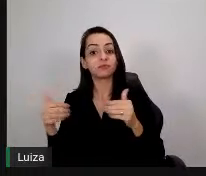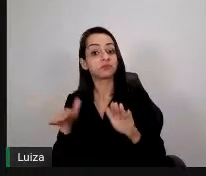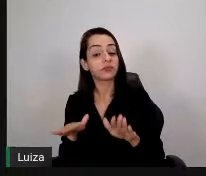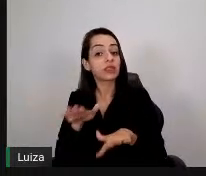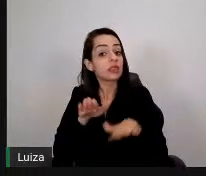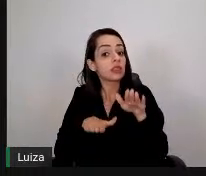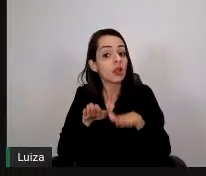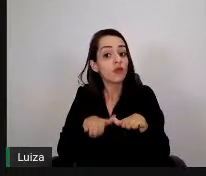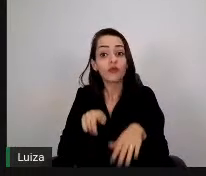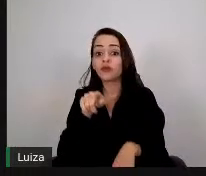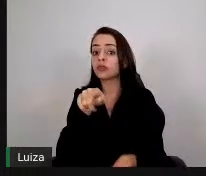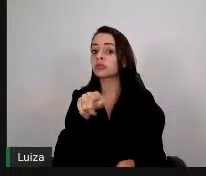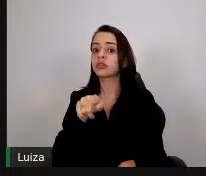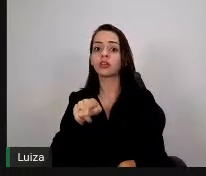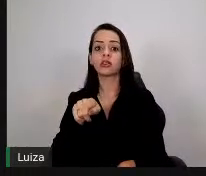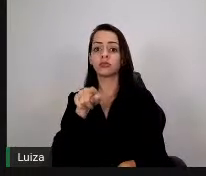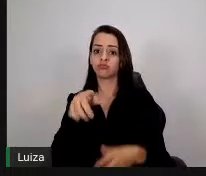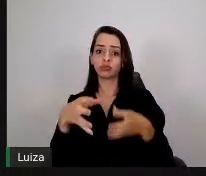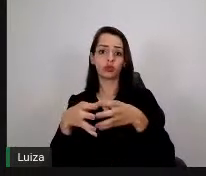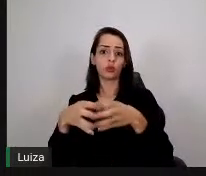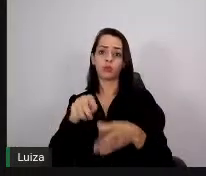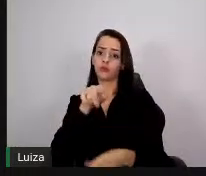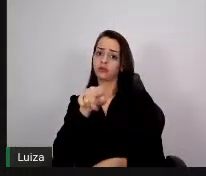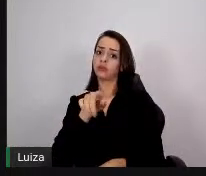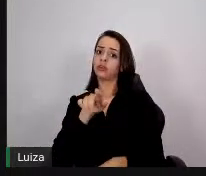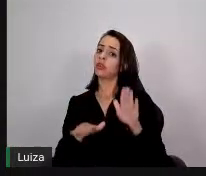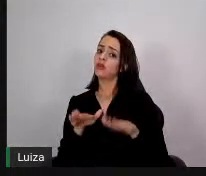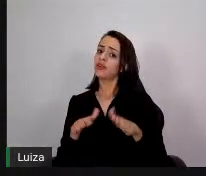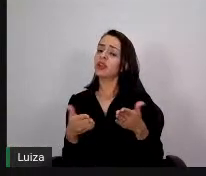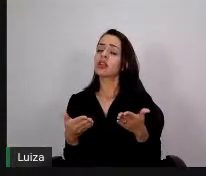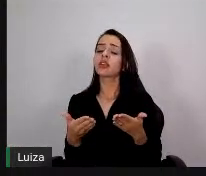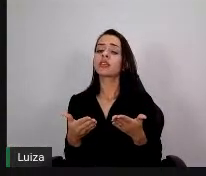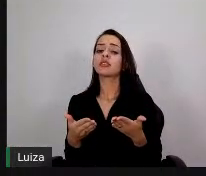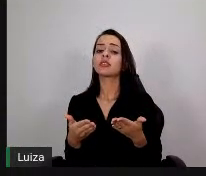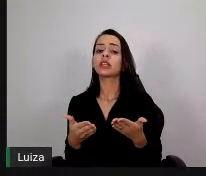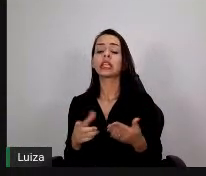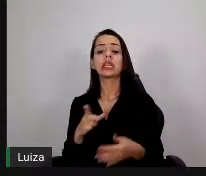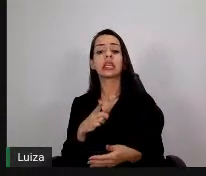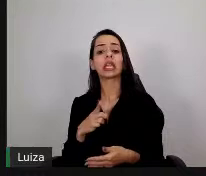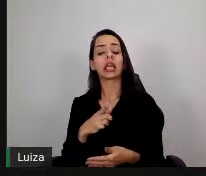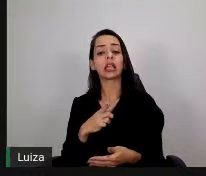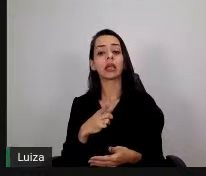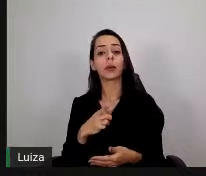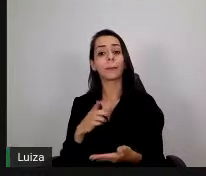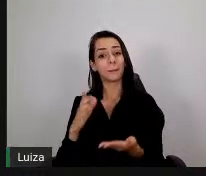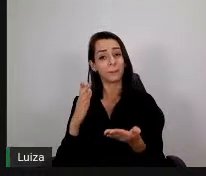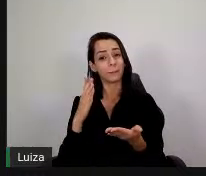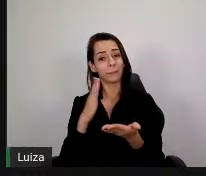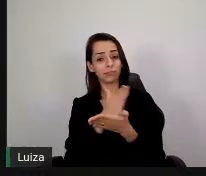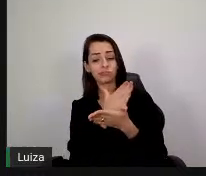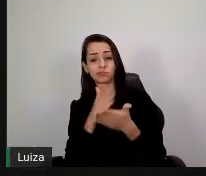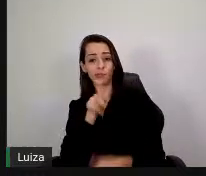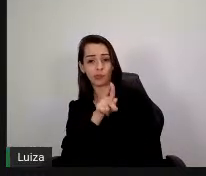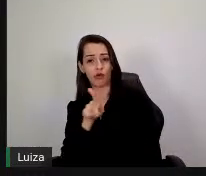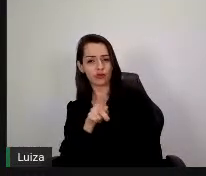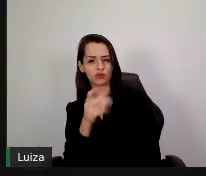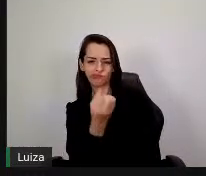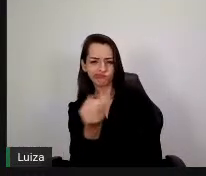ouvindo faça parte, se encaixe dentro desse padrão, mas nós conhecemos muitos professores que